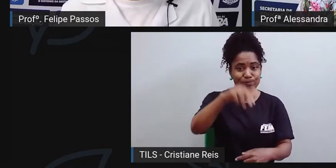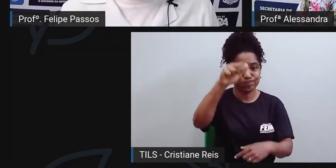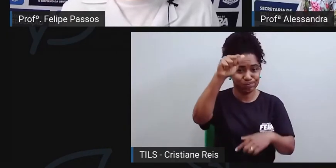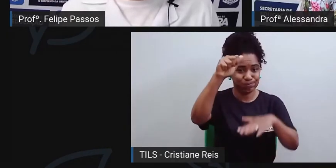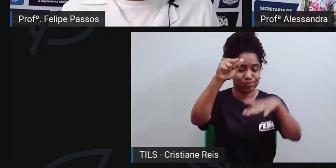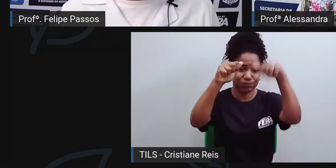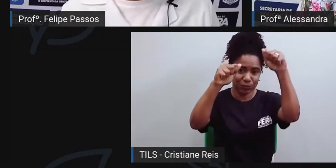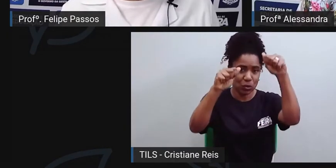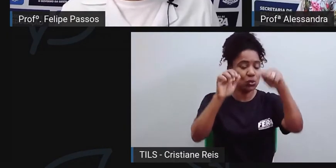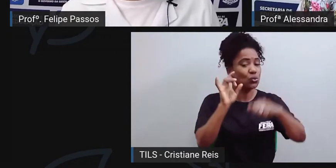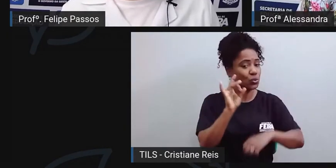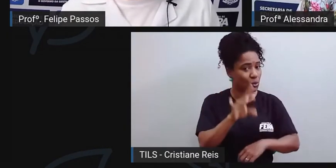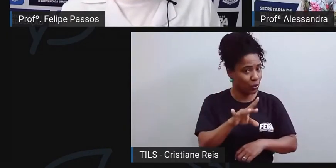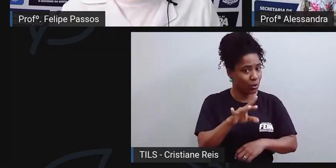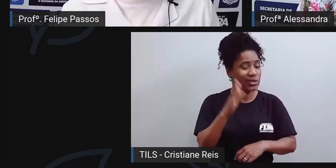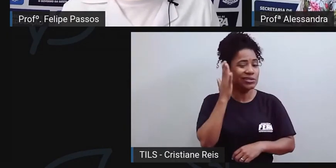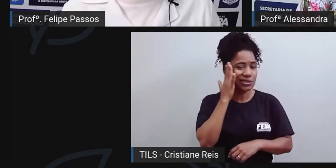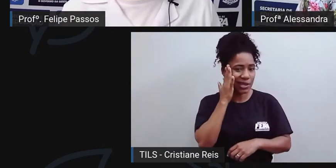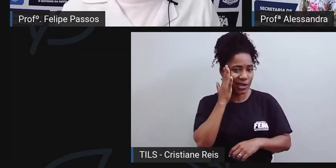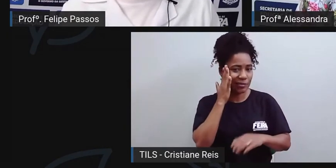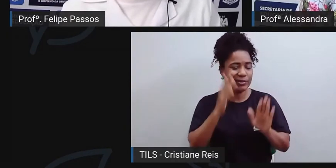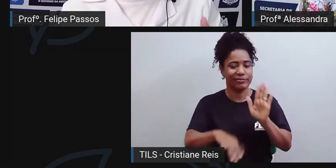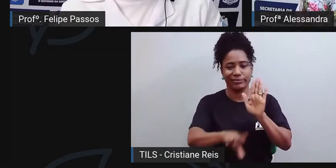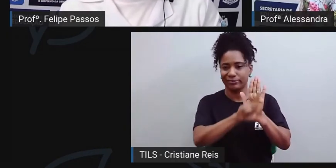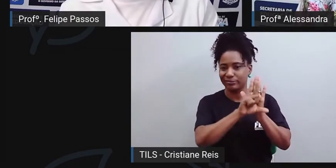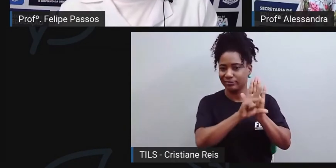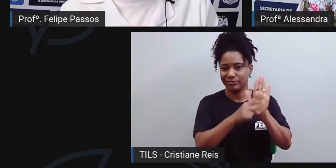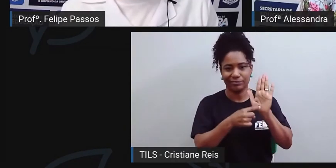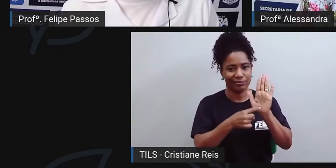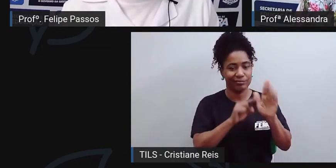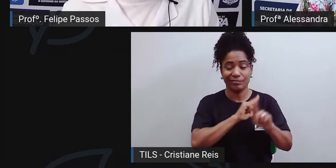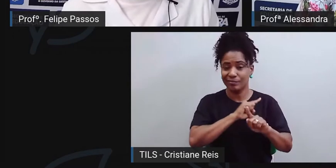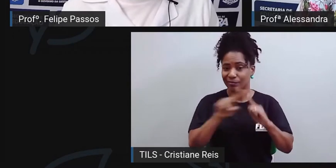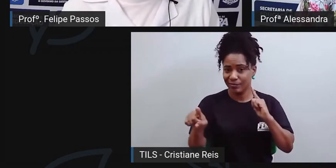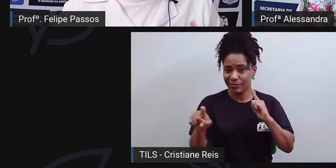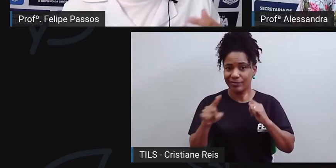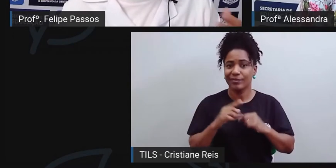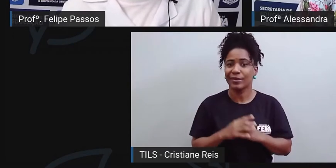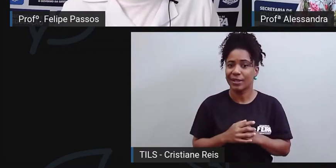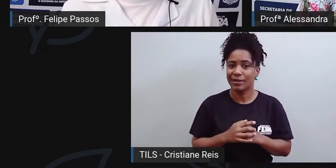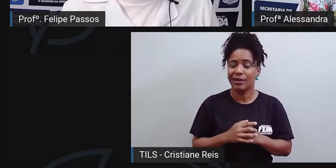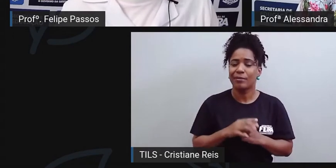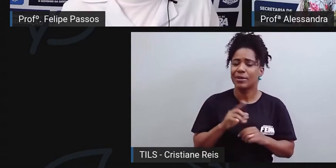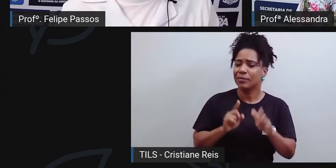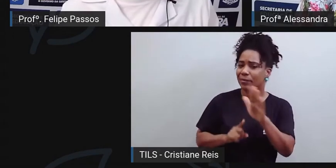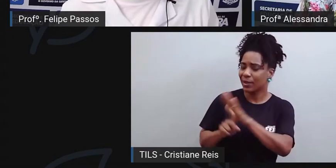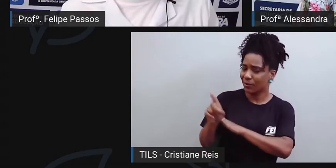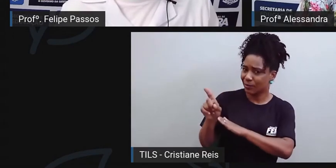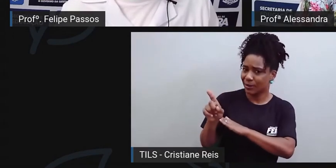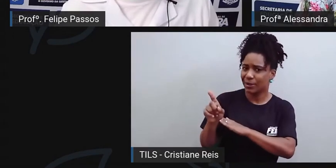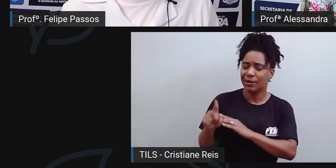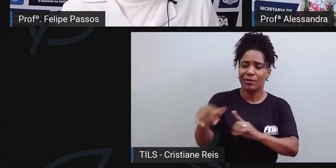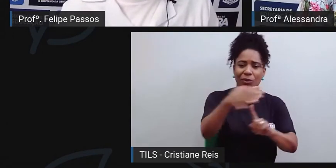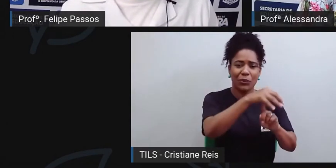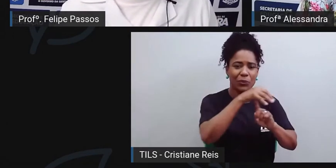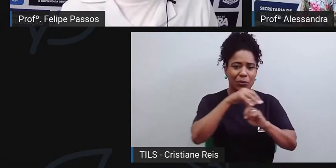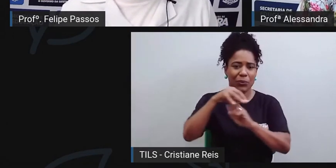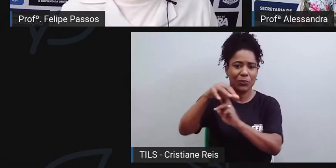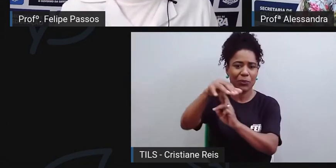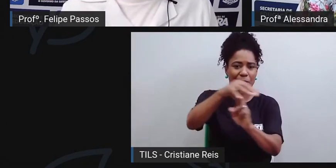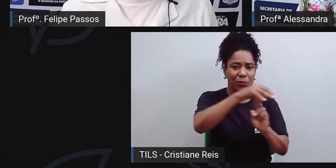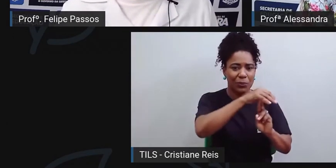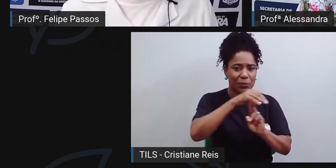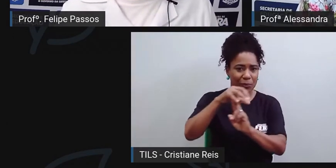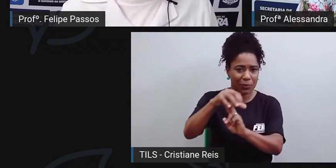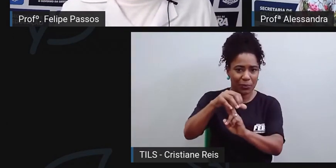Na sua opinião, o que é que leva esse ambiente de feira, de feira livre, a ser propício